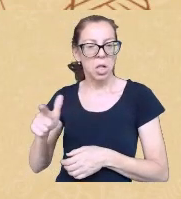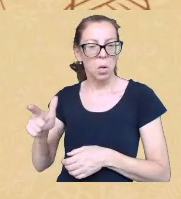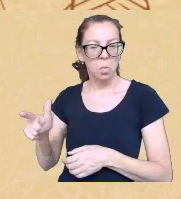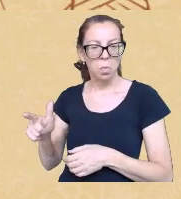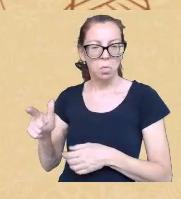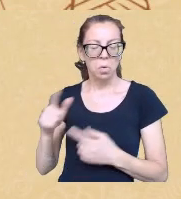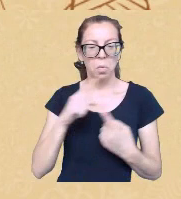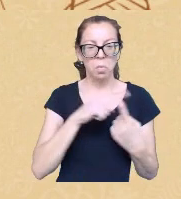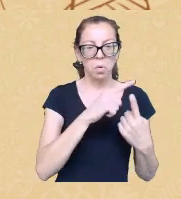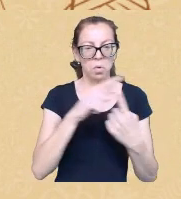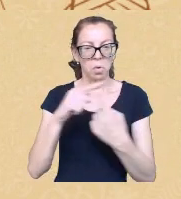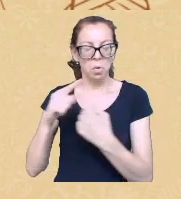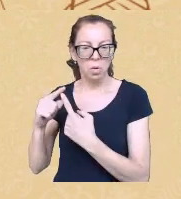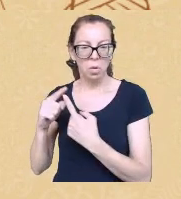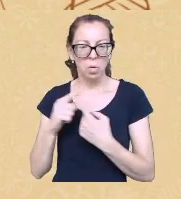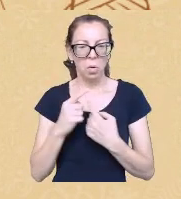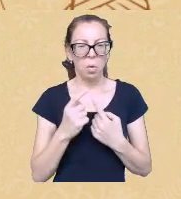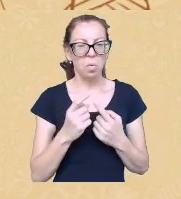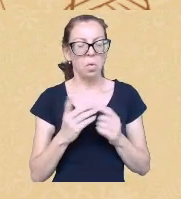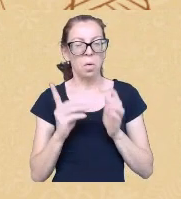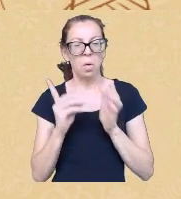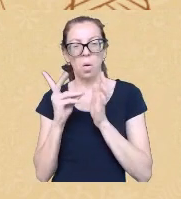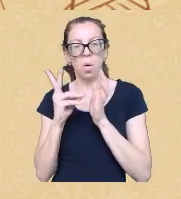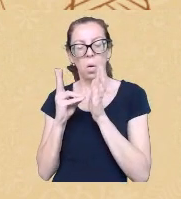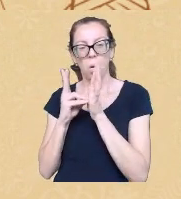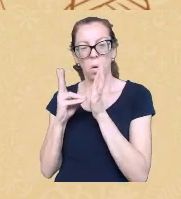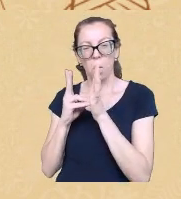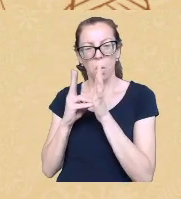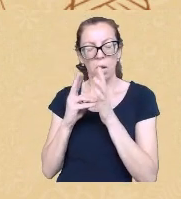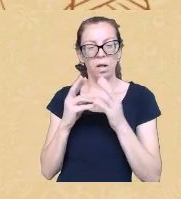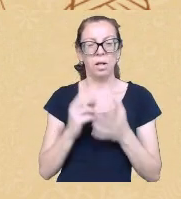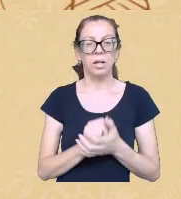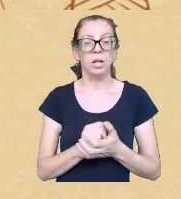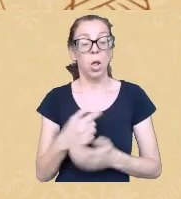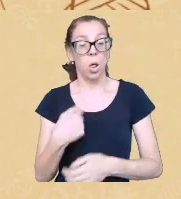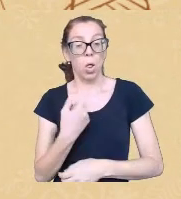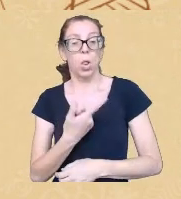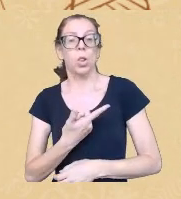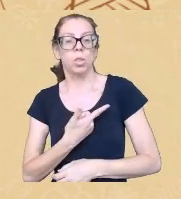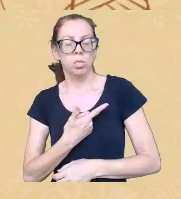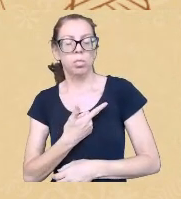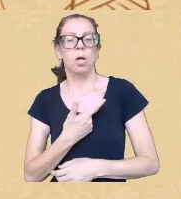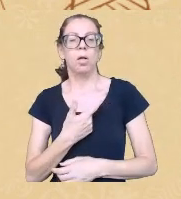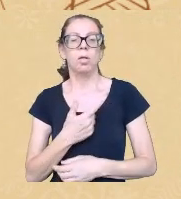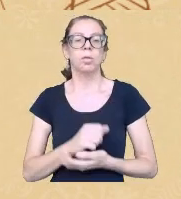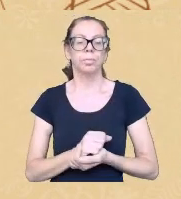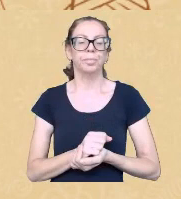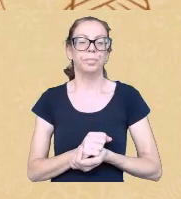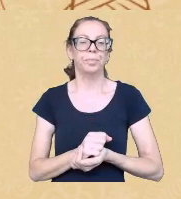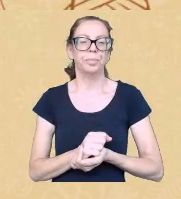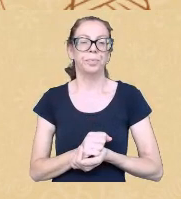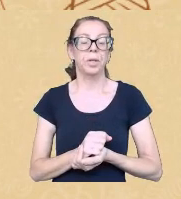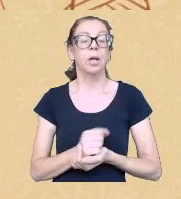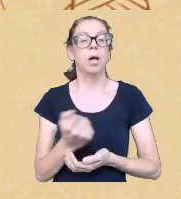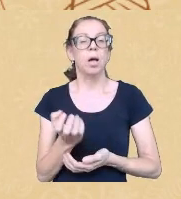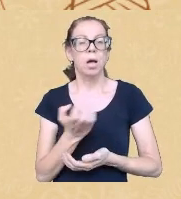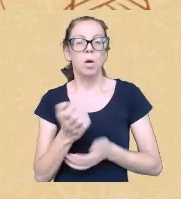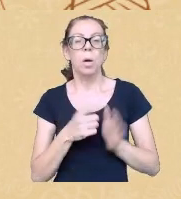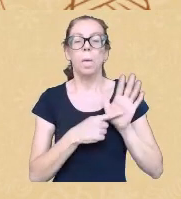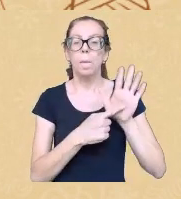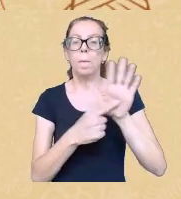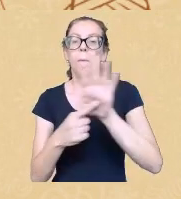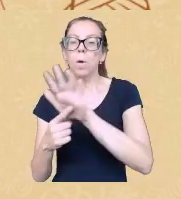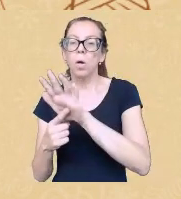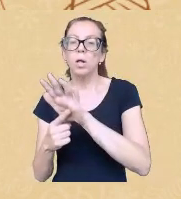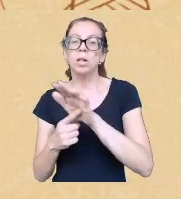liso tudo mais não é exceção nós somos essencialmente múltiplos e eu queria salientar de novo do quanto que esse etnocídio do